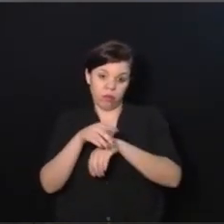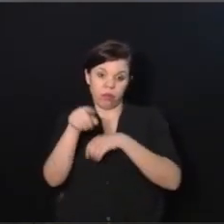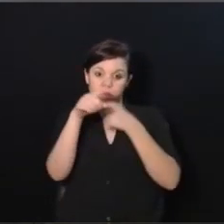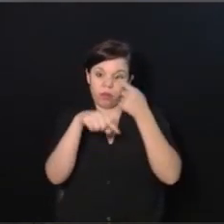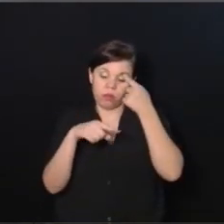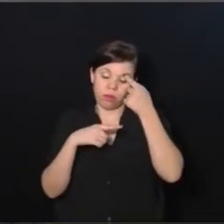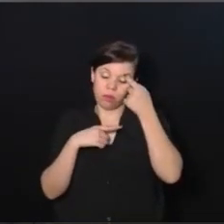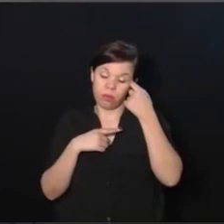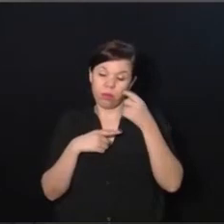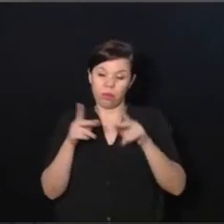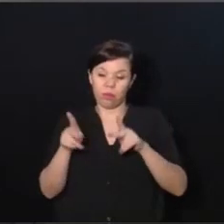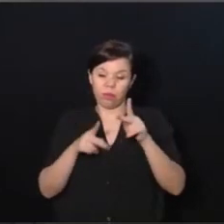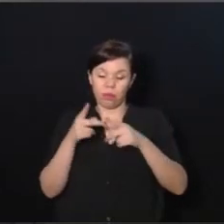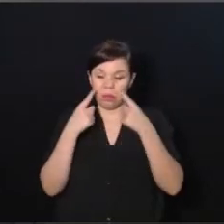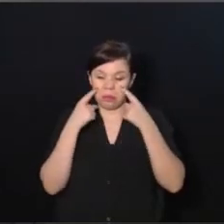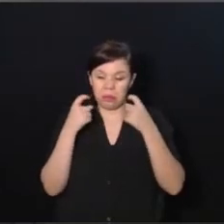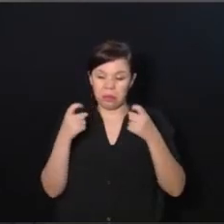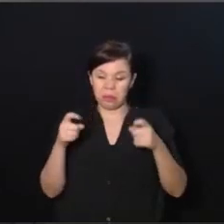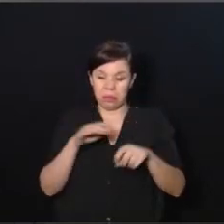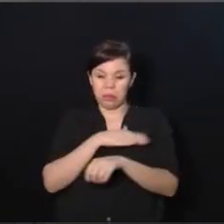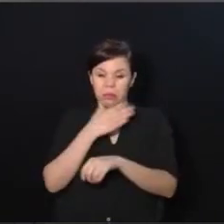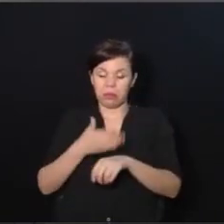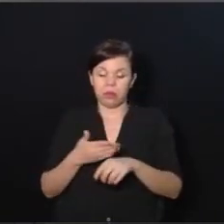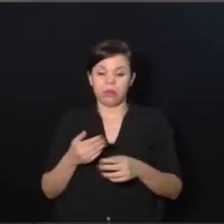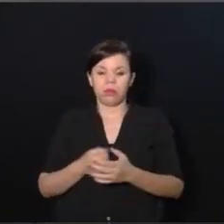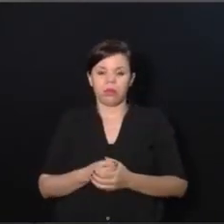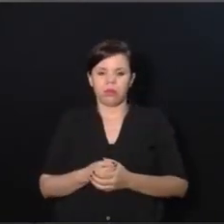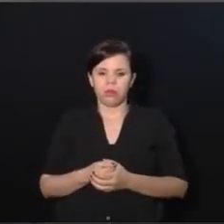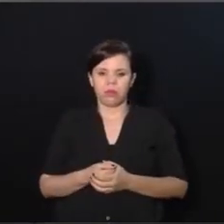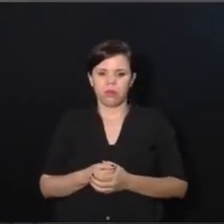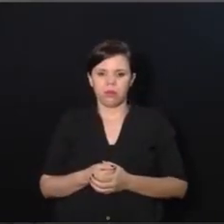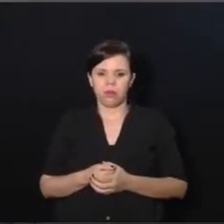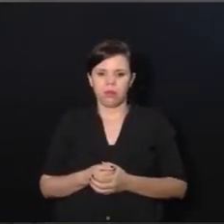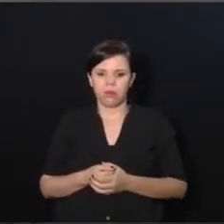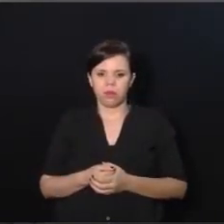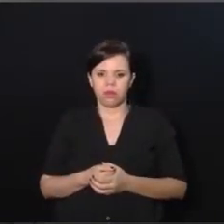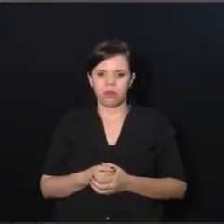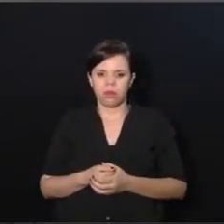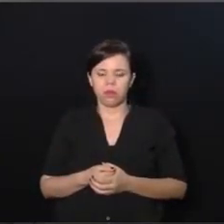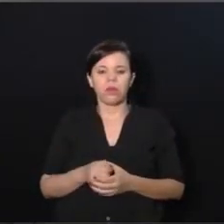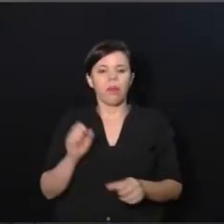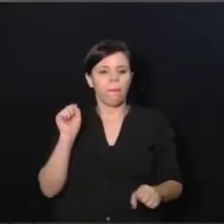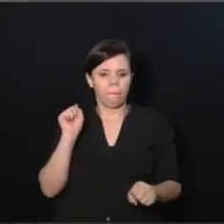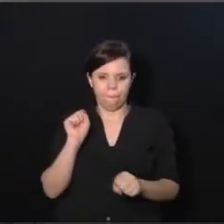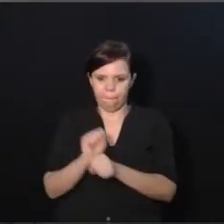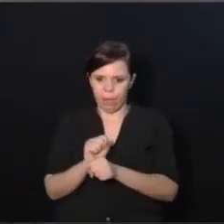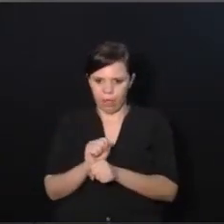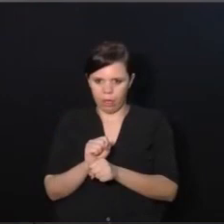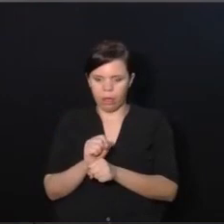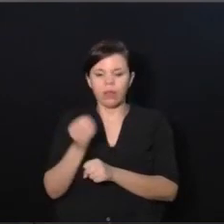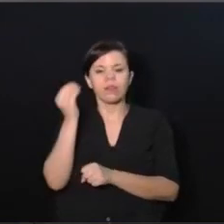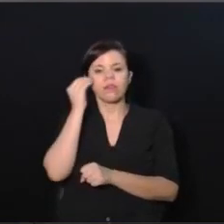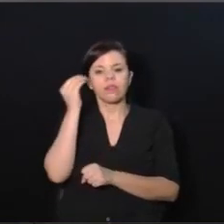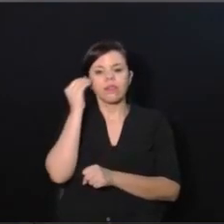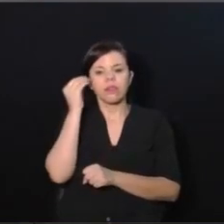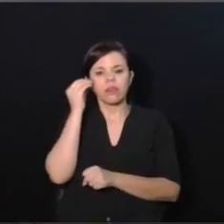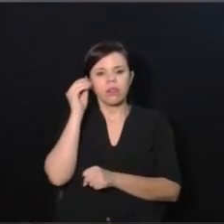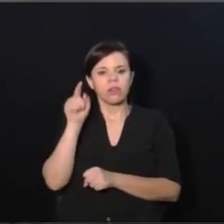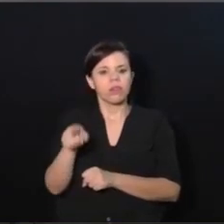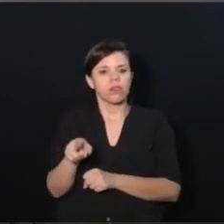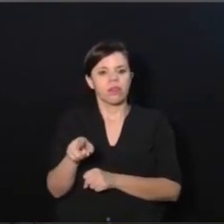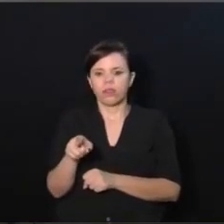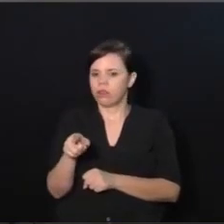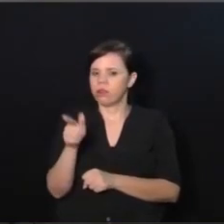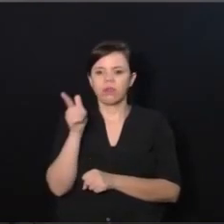paciente que fica chorando o atendimento inteiro, é assim, para de tentar reabilitar porque você não